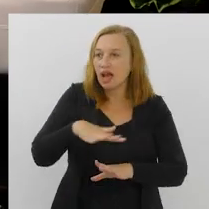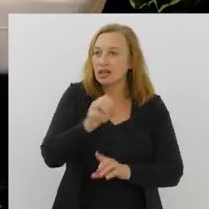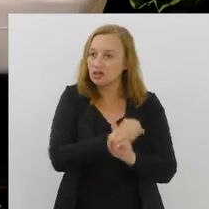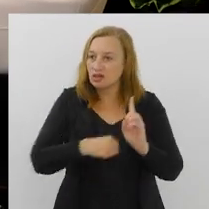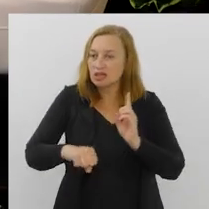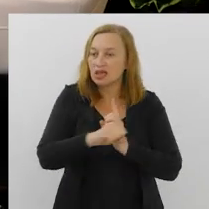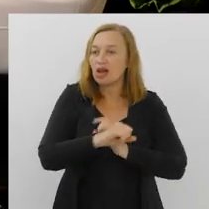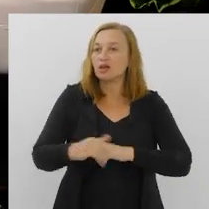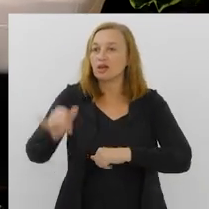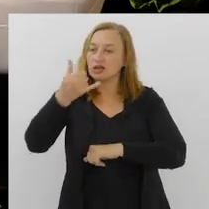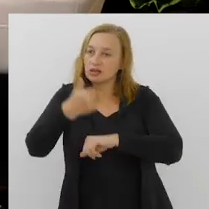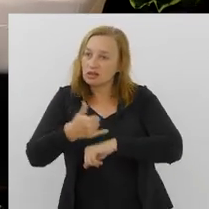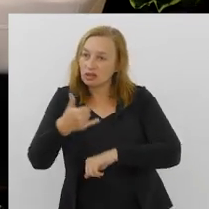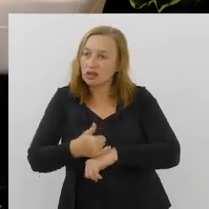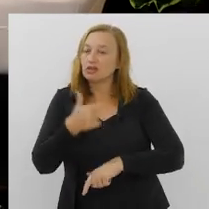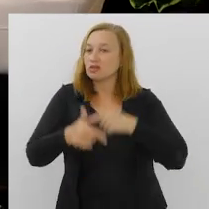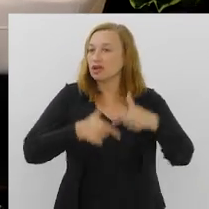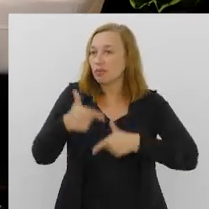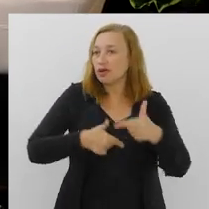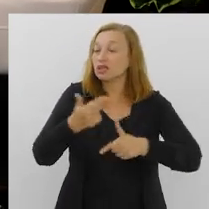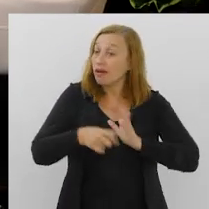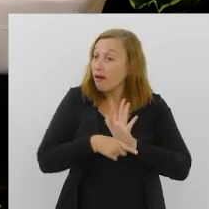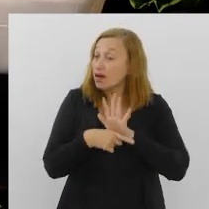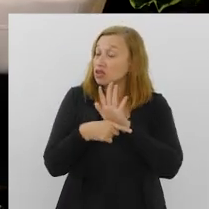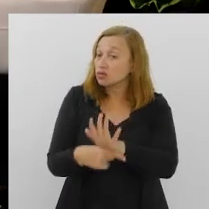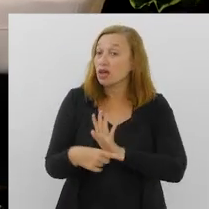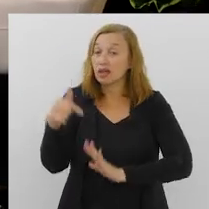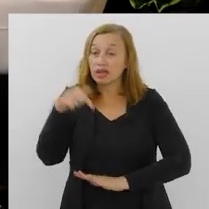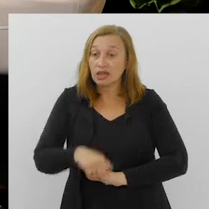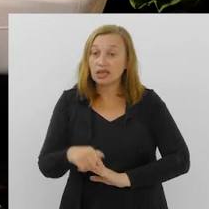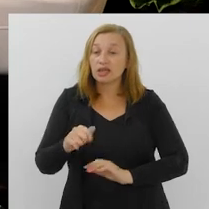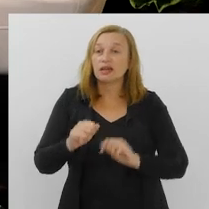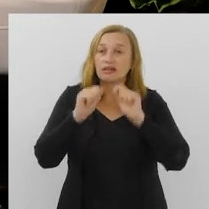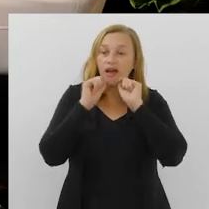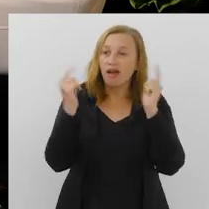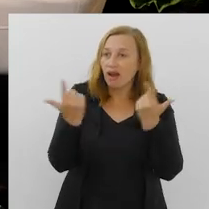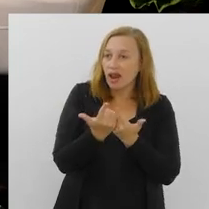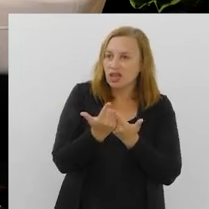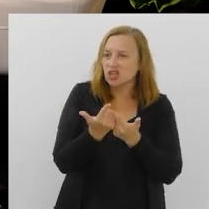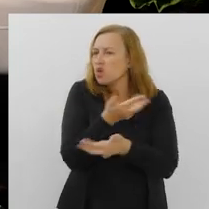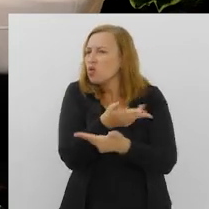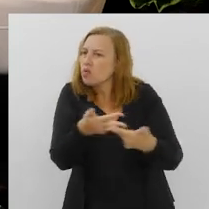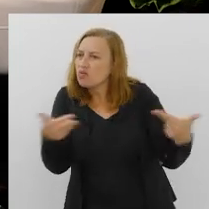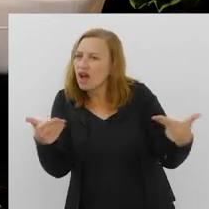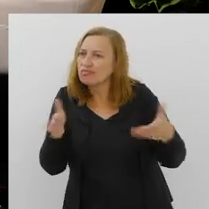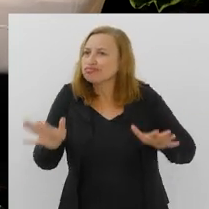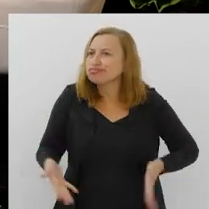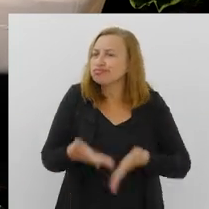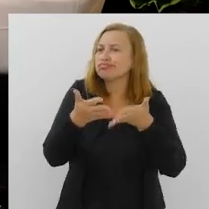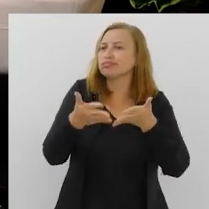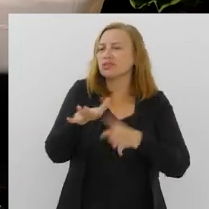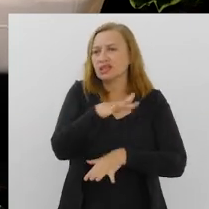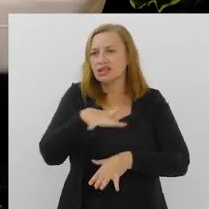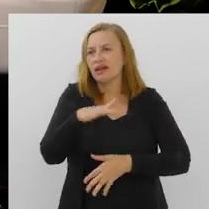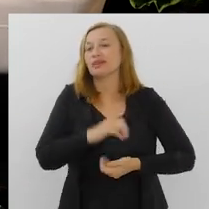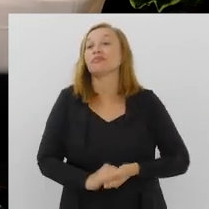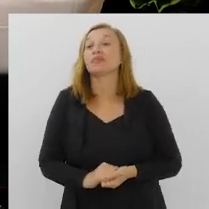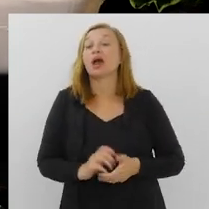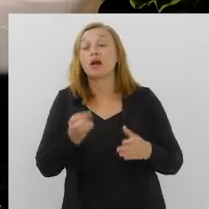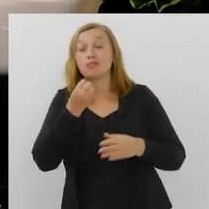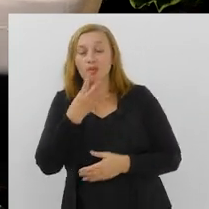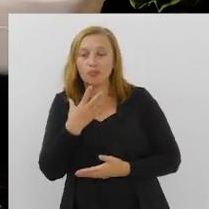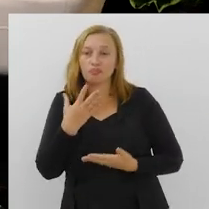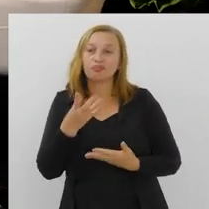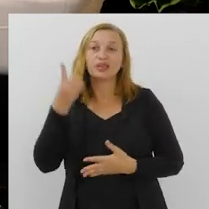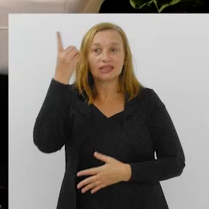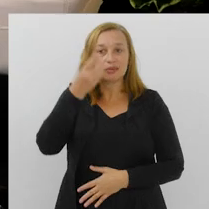trabalho em Volta Redonda e que tem contribuído aqui na Assembleia Legislativa com várias iniciativas nesse campo. Bom,